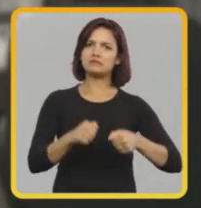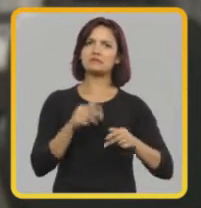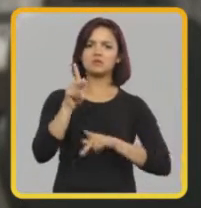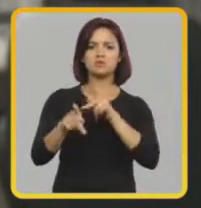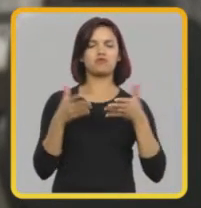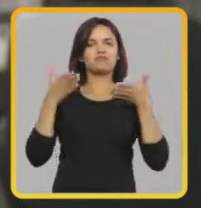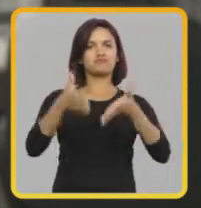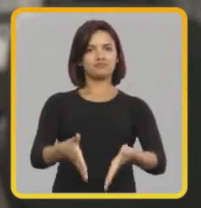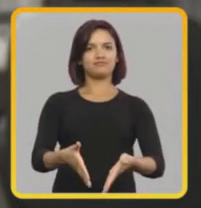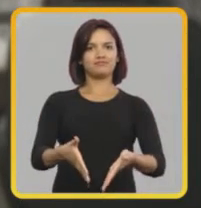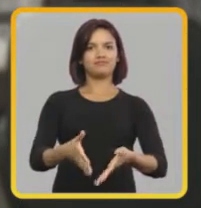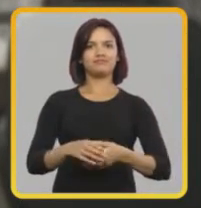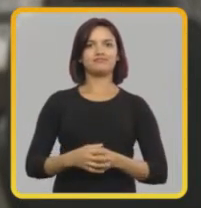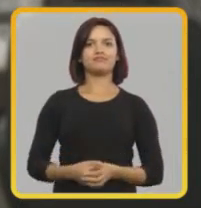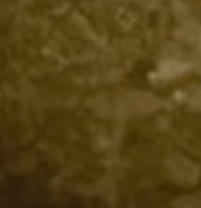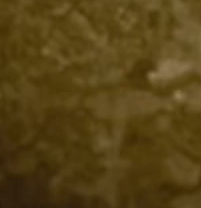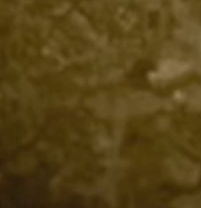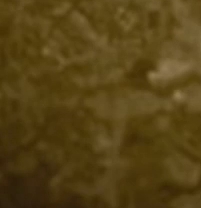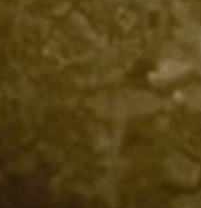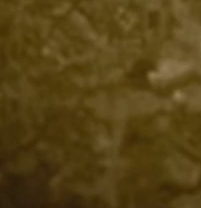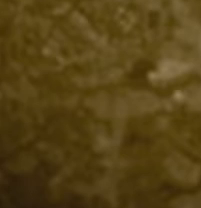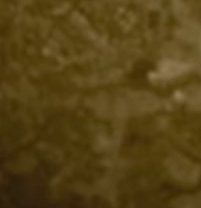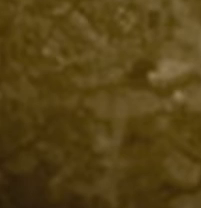tem que ter participação do povo.